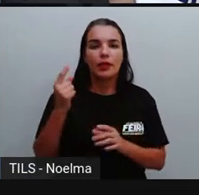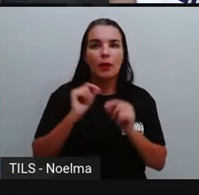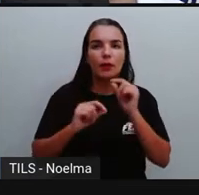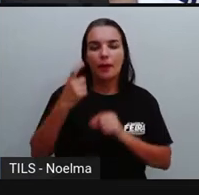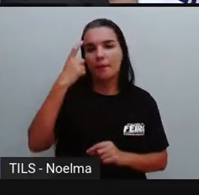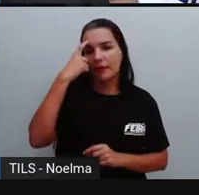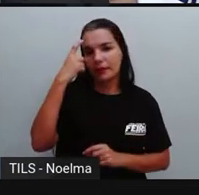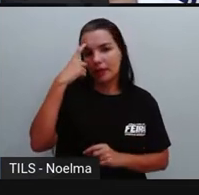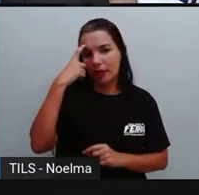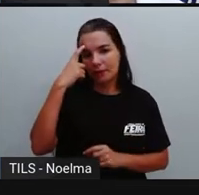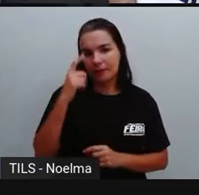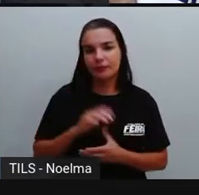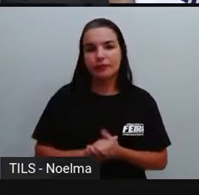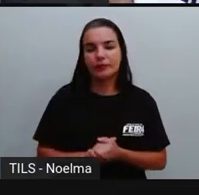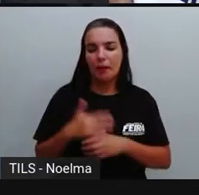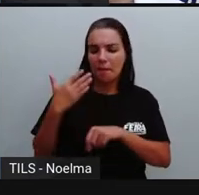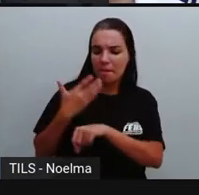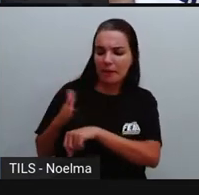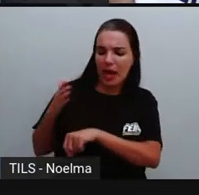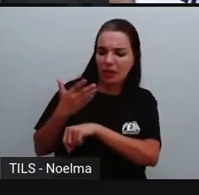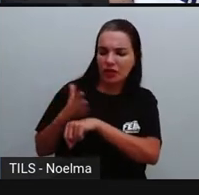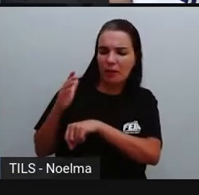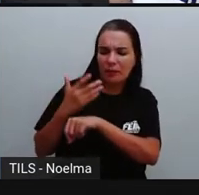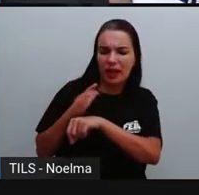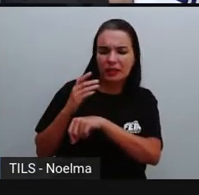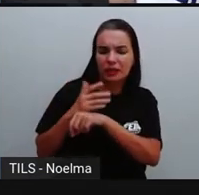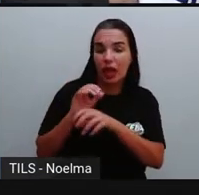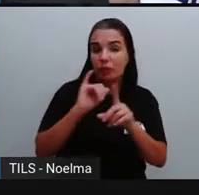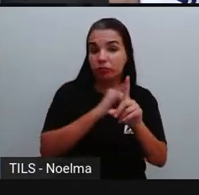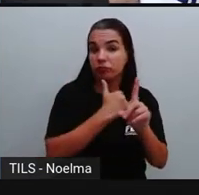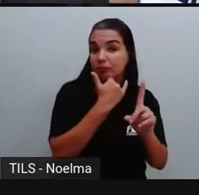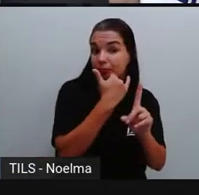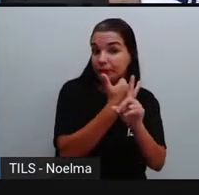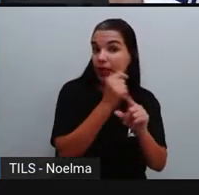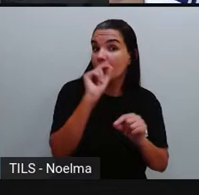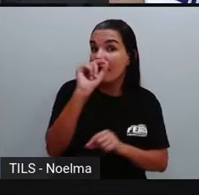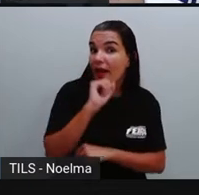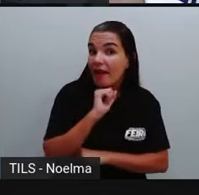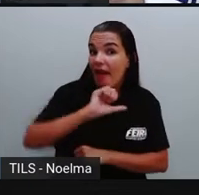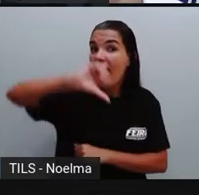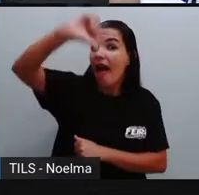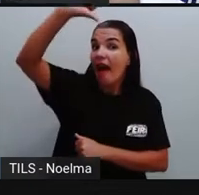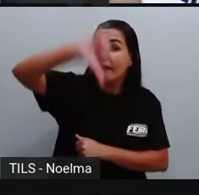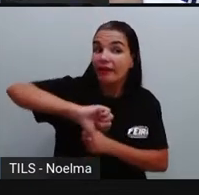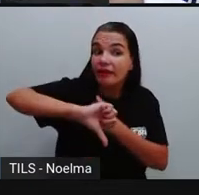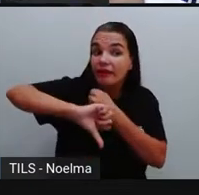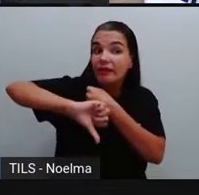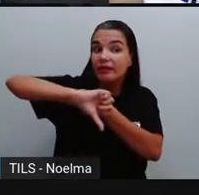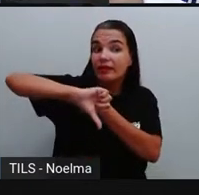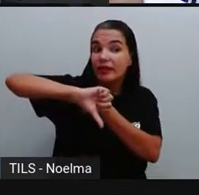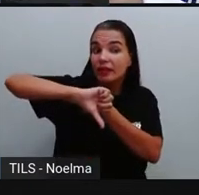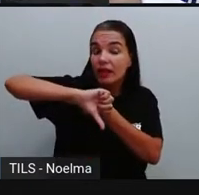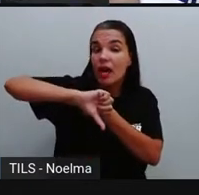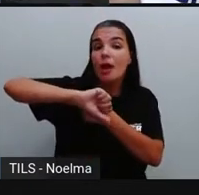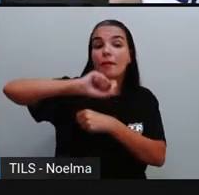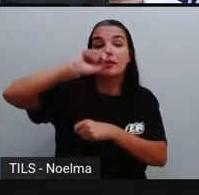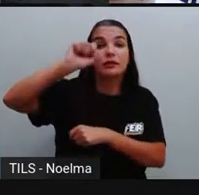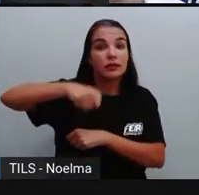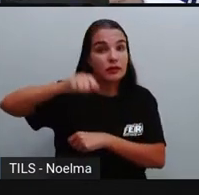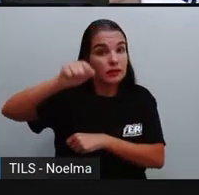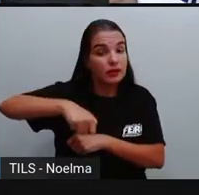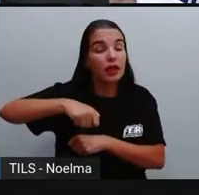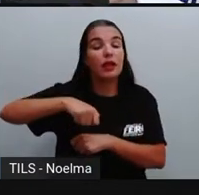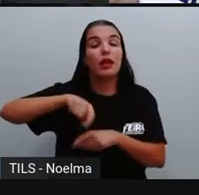que a prática do bullying é crime. Vocês sabiam que a prática do bullying é crime? Inclusive, isso foi